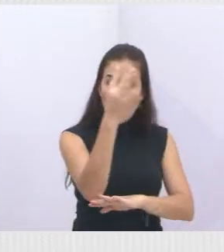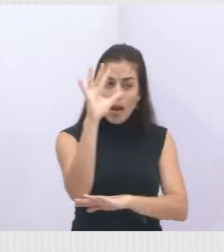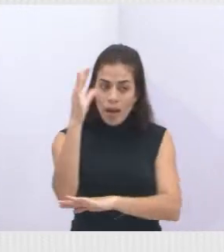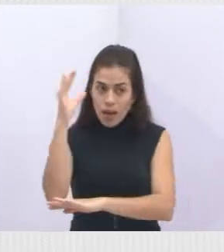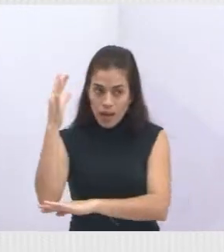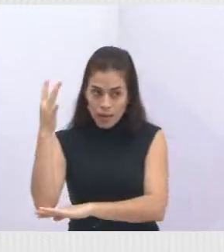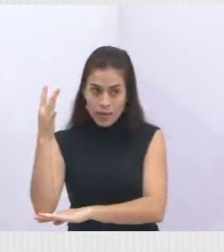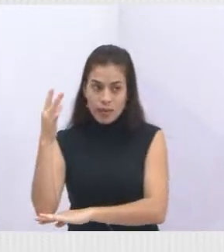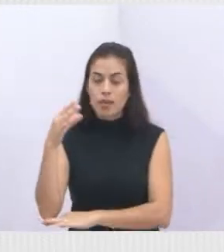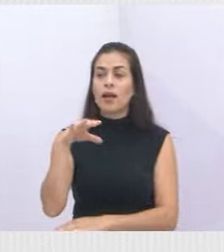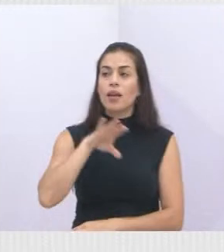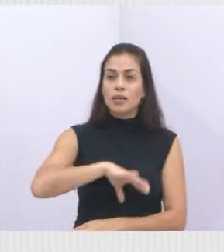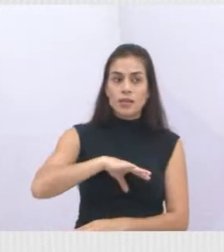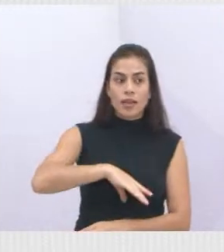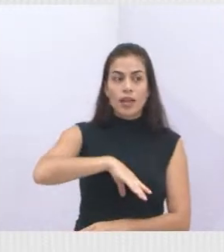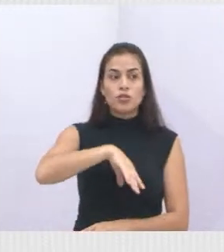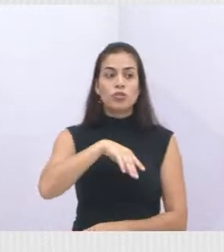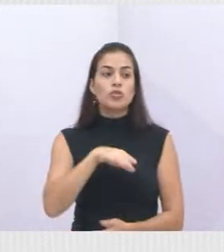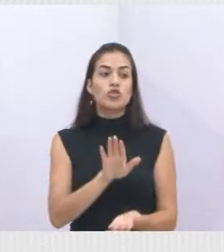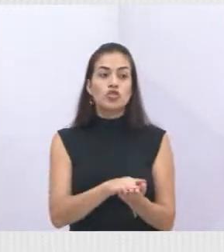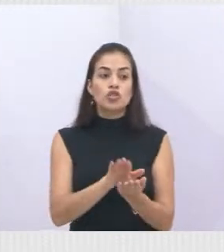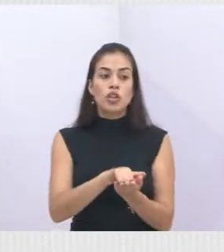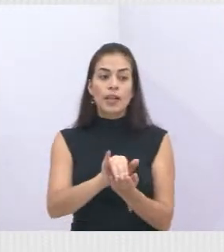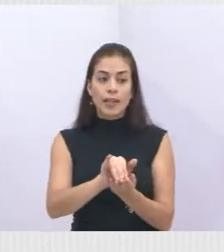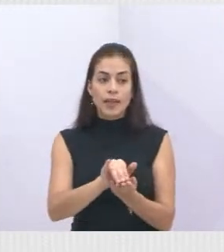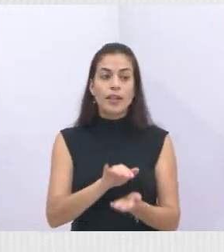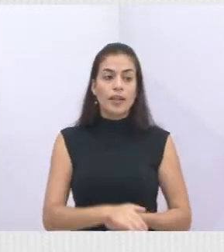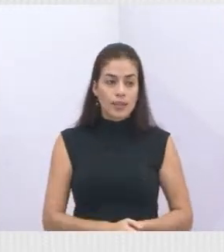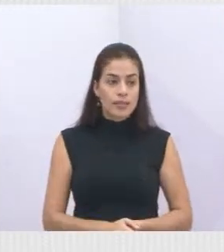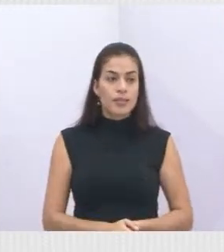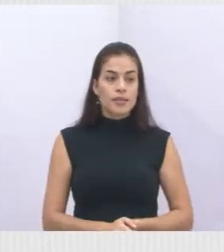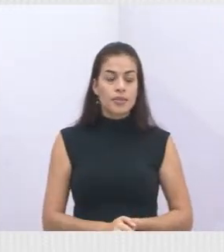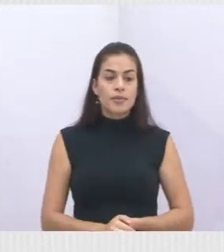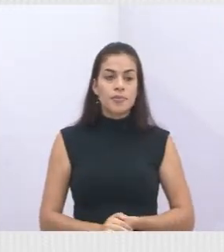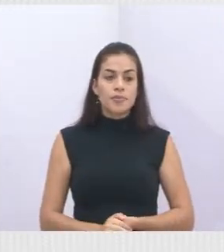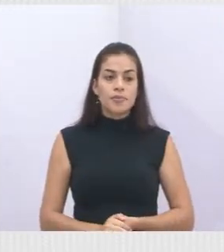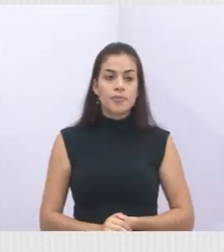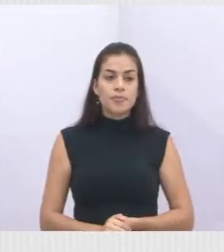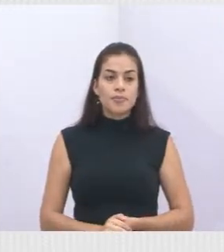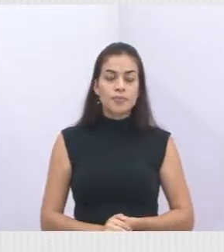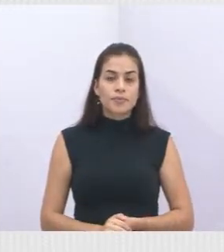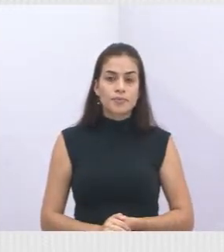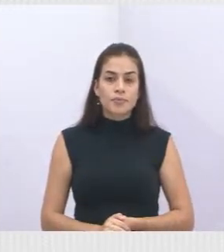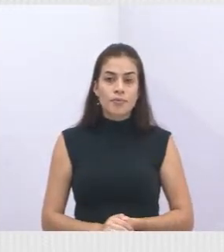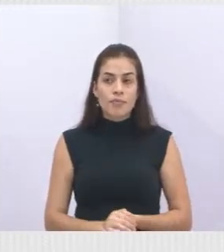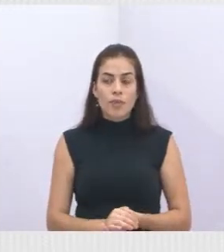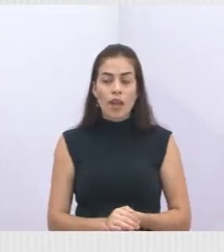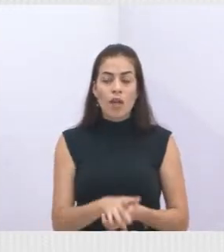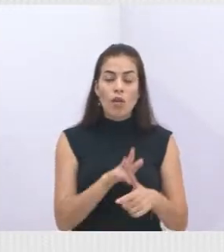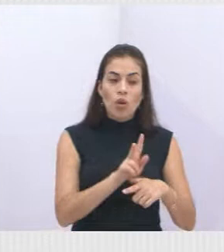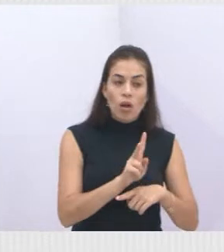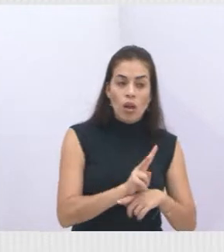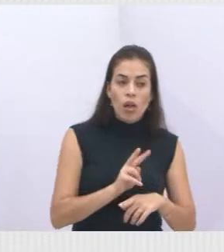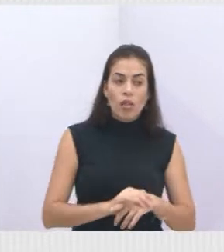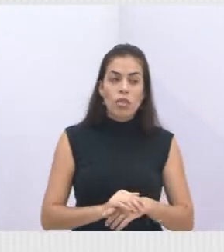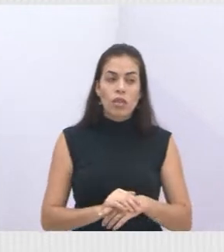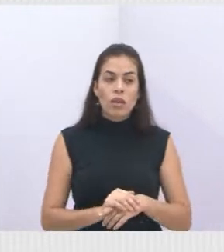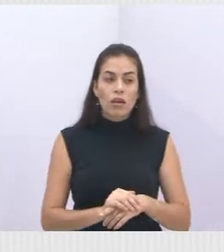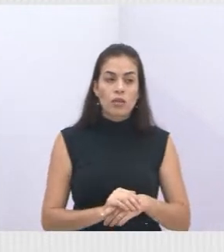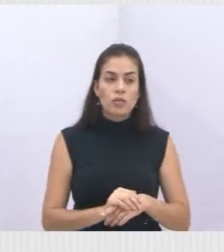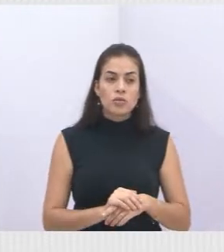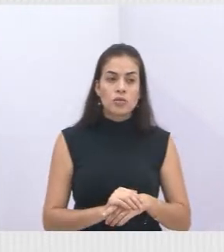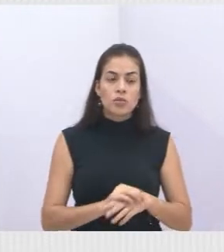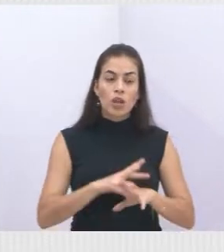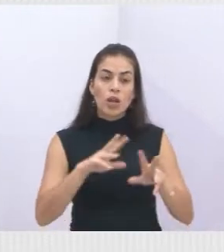município de Jacareí, atendendo os passivos ambientais e promovendo